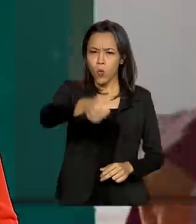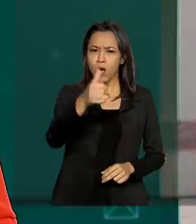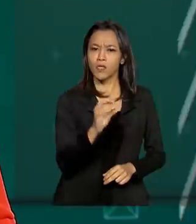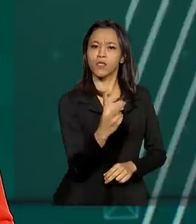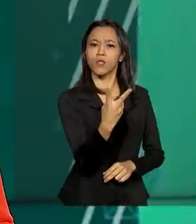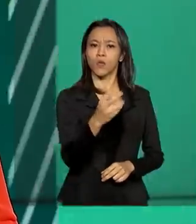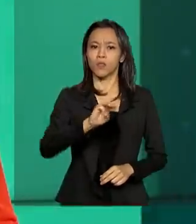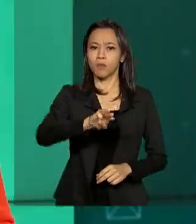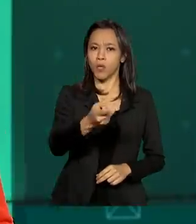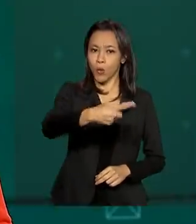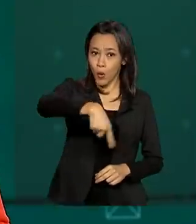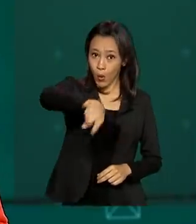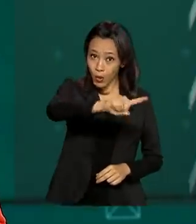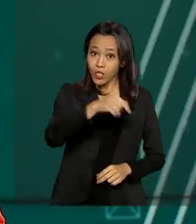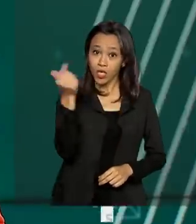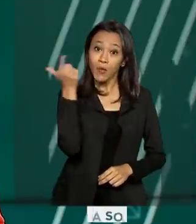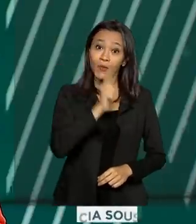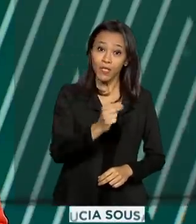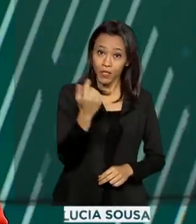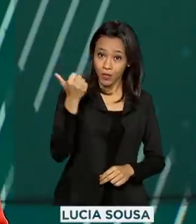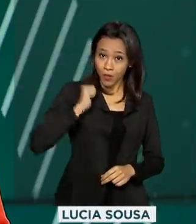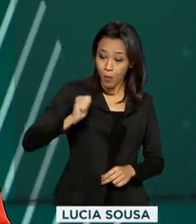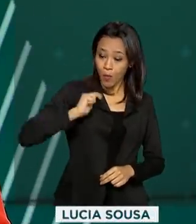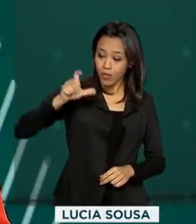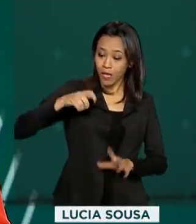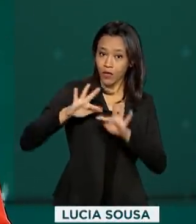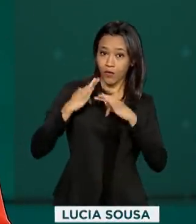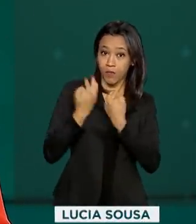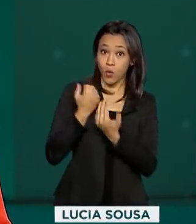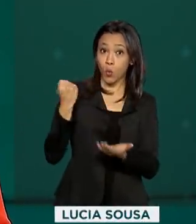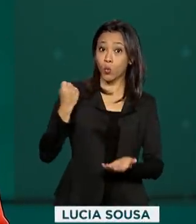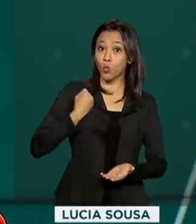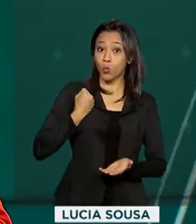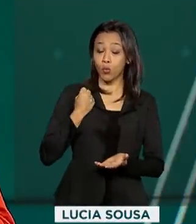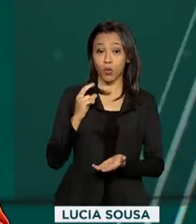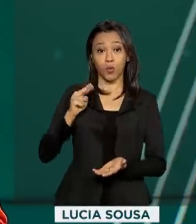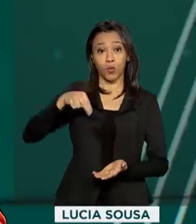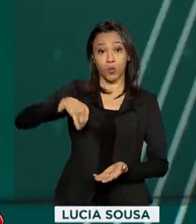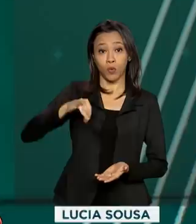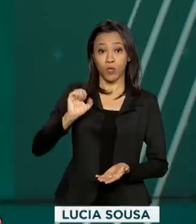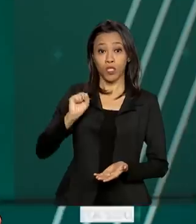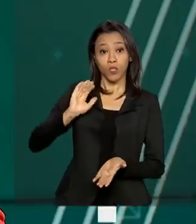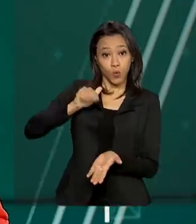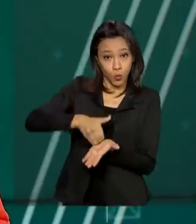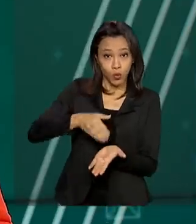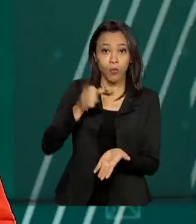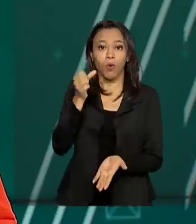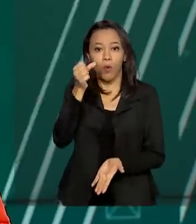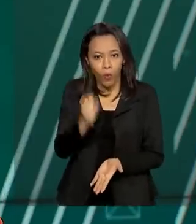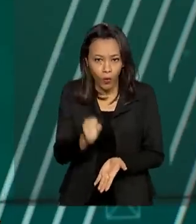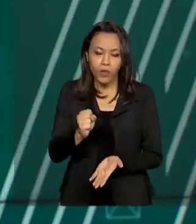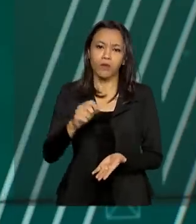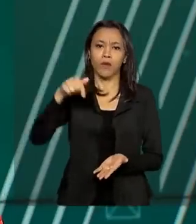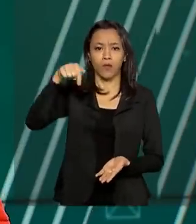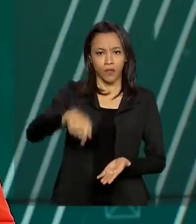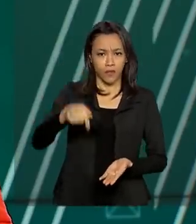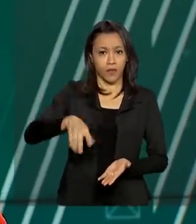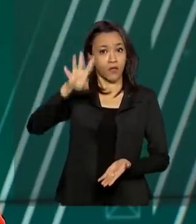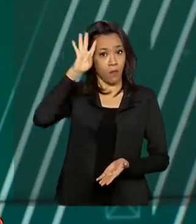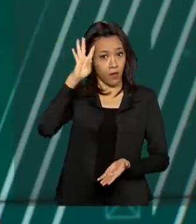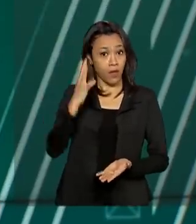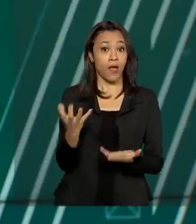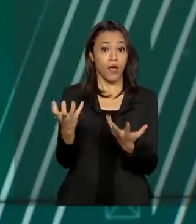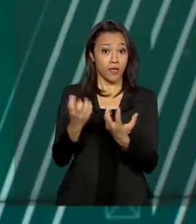2 milhões de beneficiários do Bolsa Família, com o número do NIS Final 8, recebem nesta quarta-feira a segunda parcela do auxílio